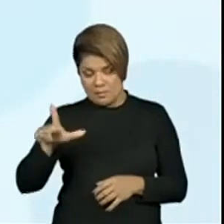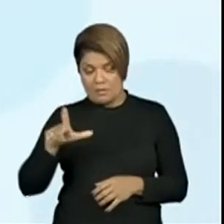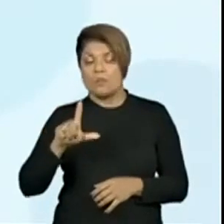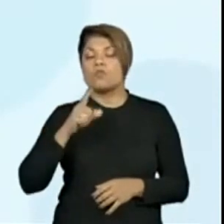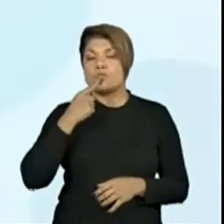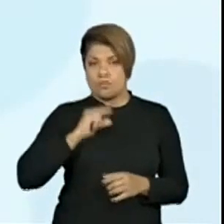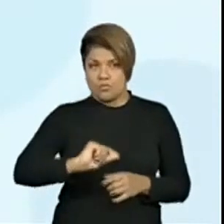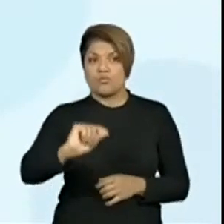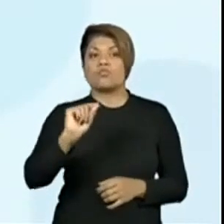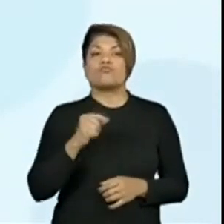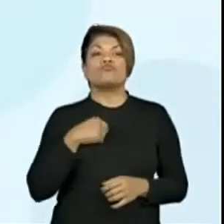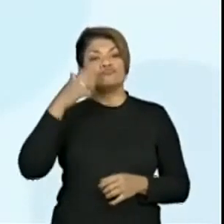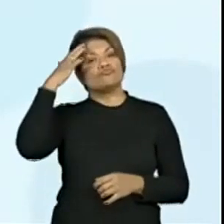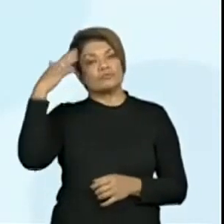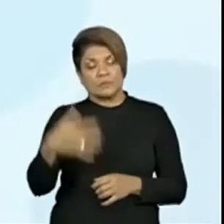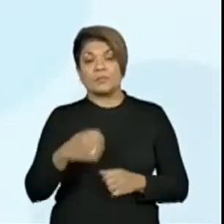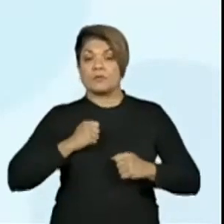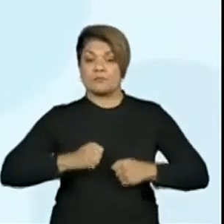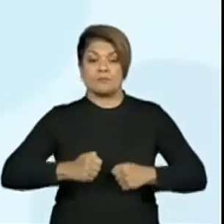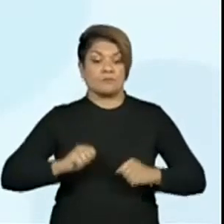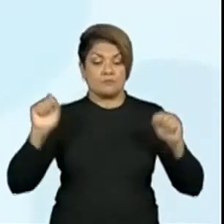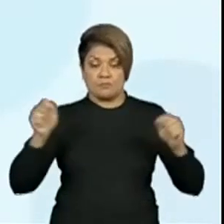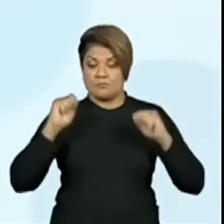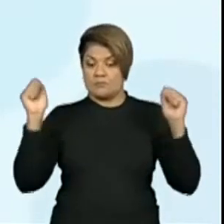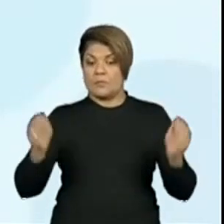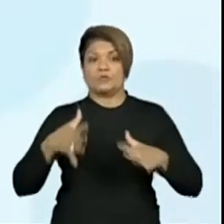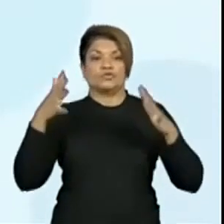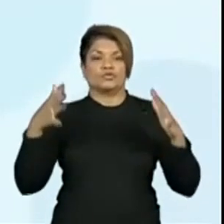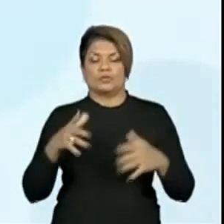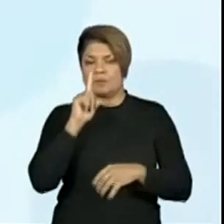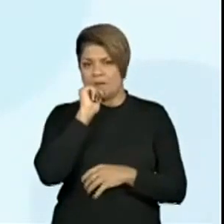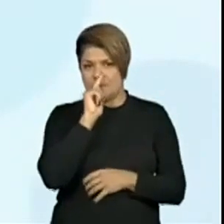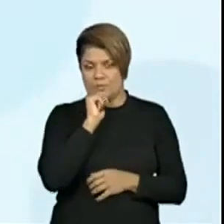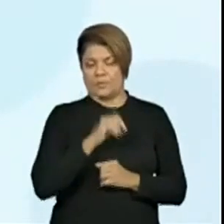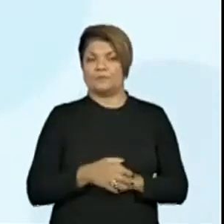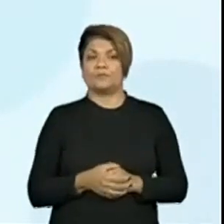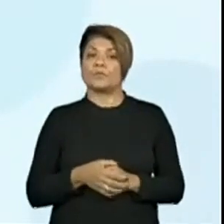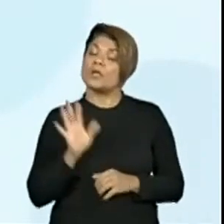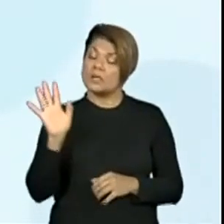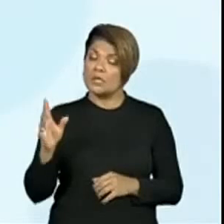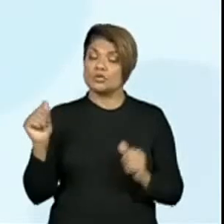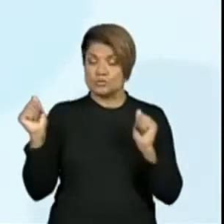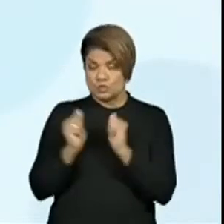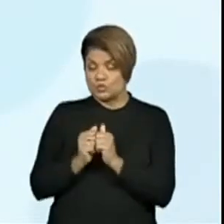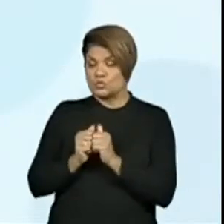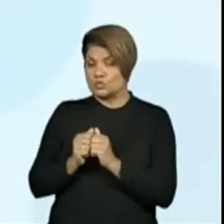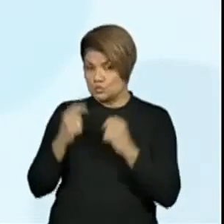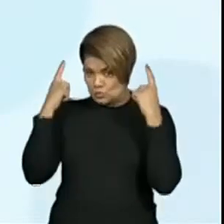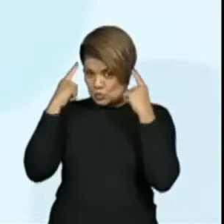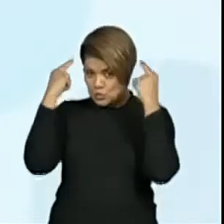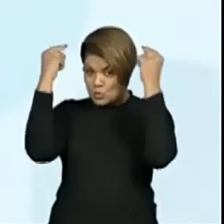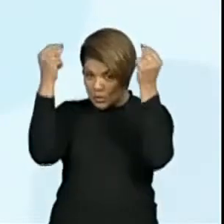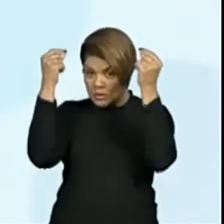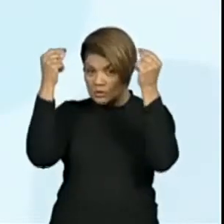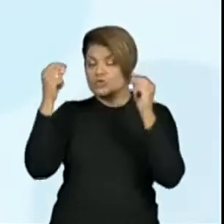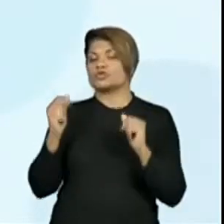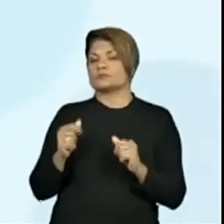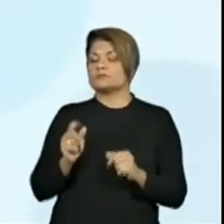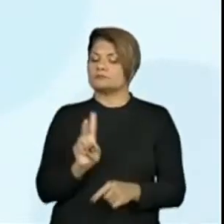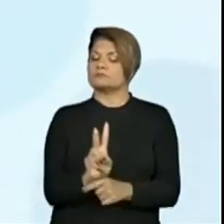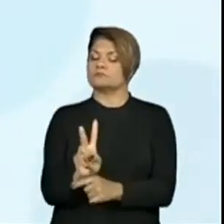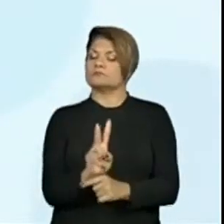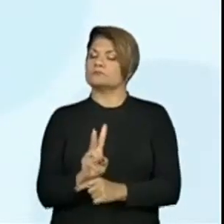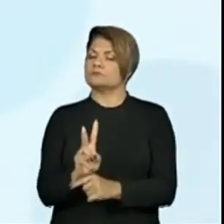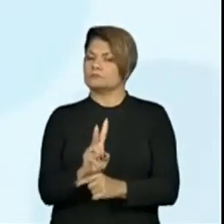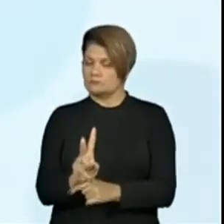guardião junto com os duendes. Agora começou a aparecer os personagens. Que